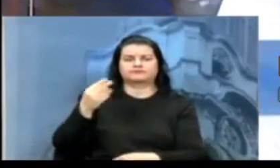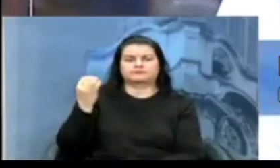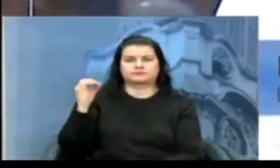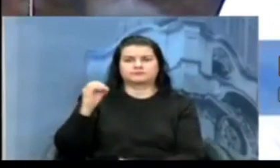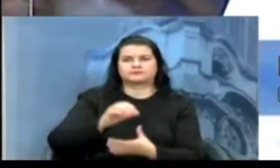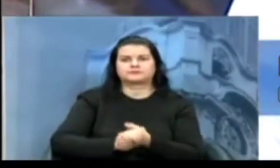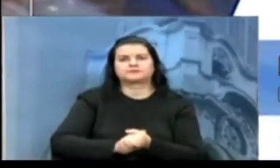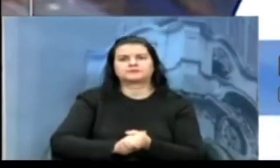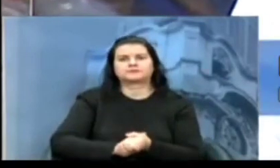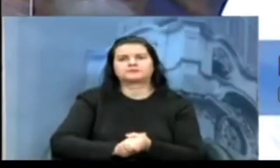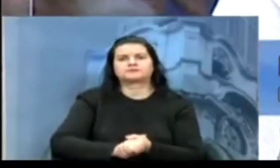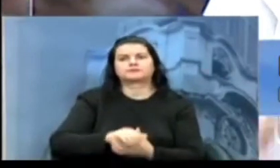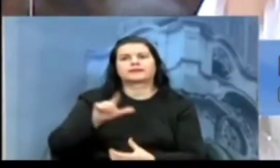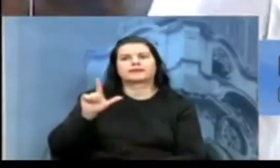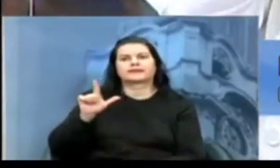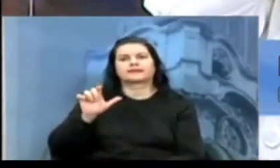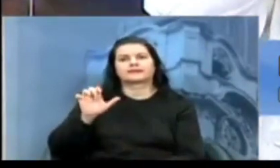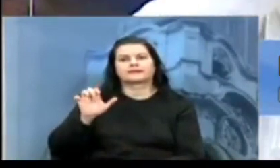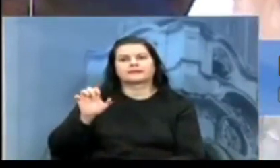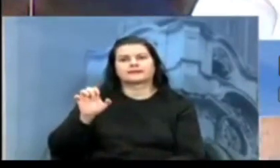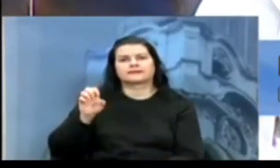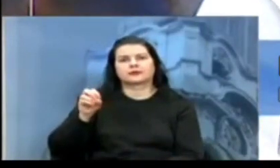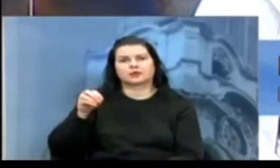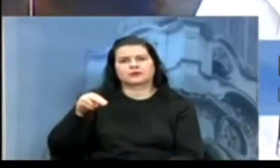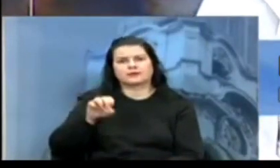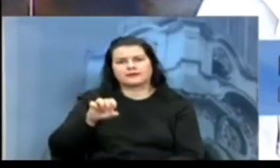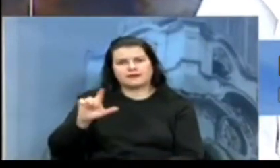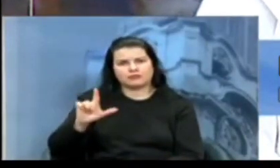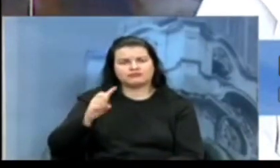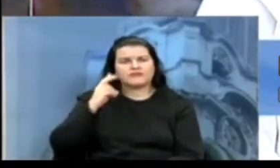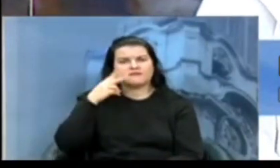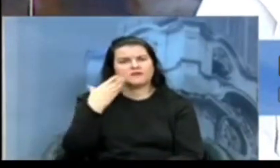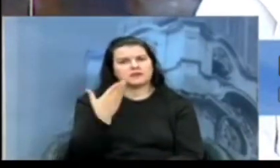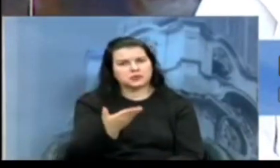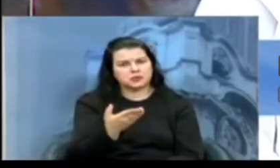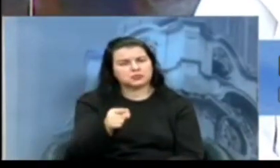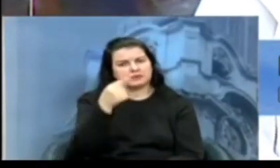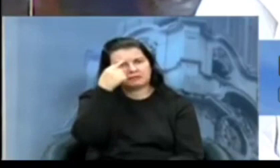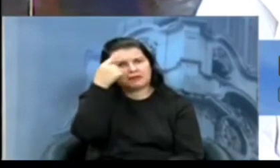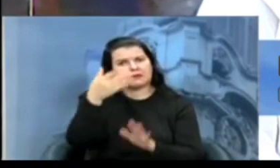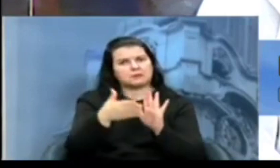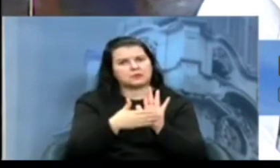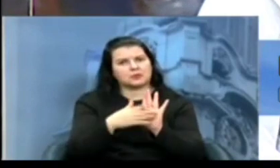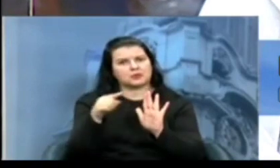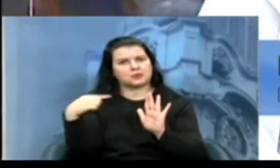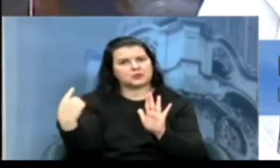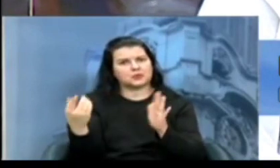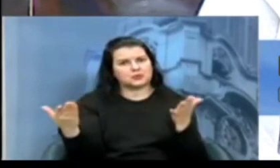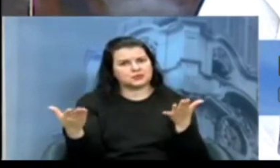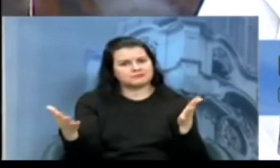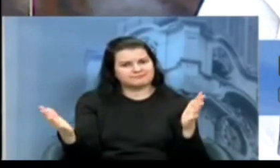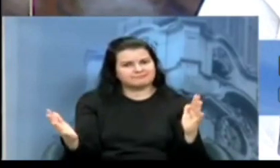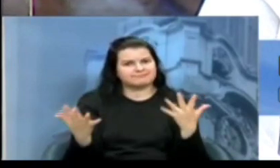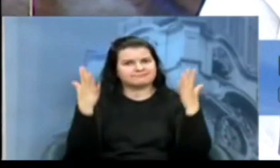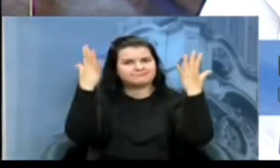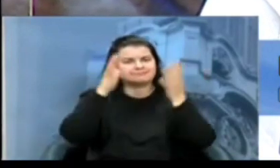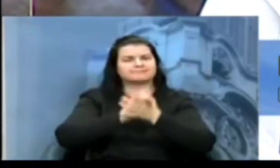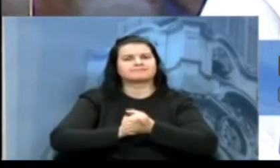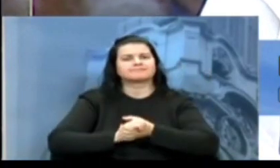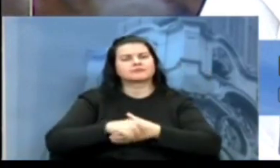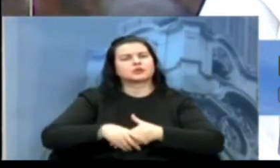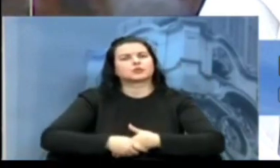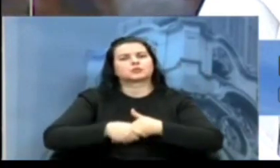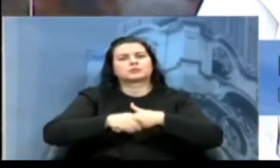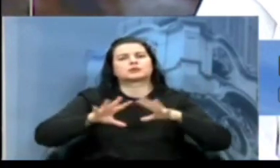excelentíssimo senhor Leonel Rádio, digníssimo vereador proponente desta homenagem, em seus nomes cumprimento todos os